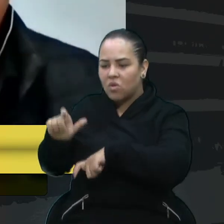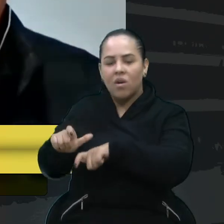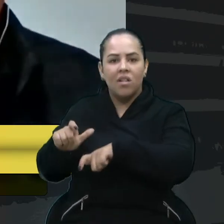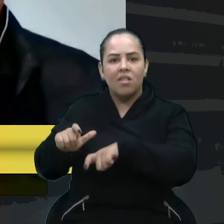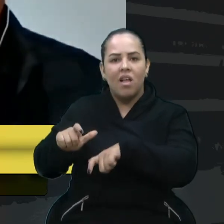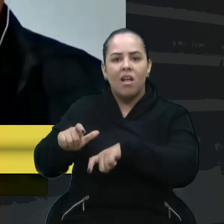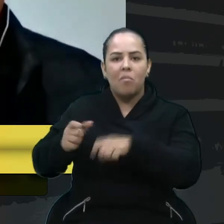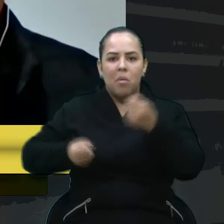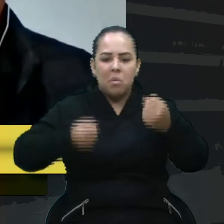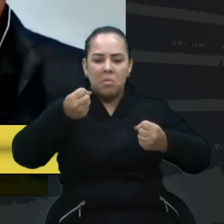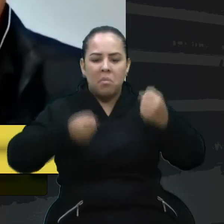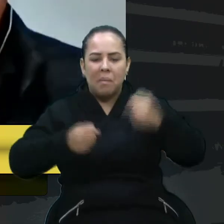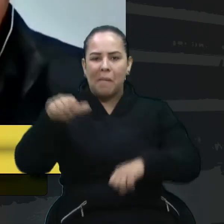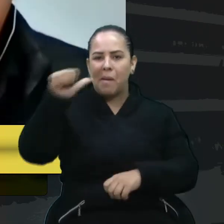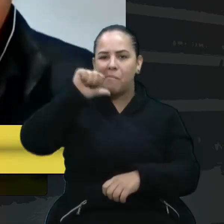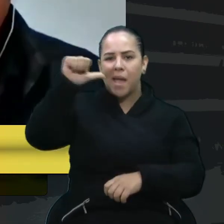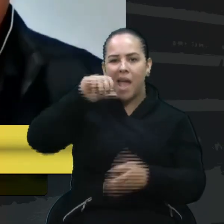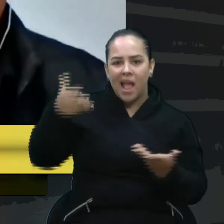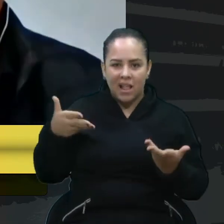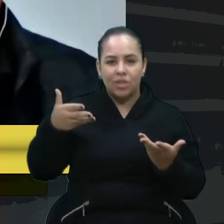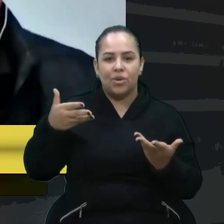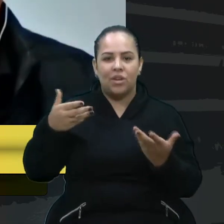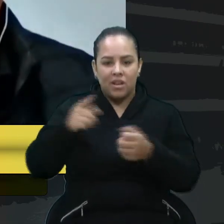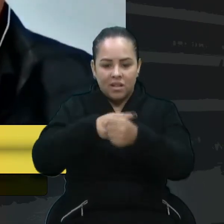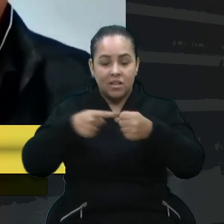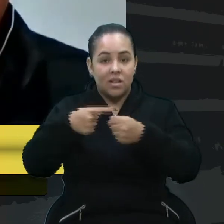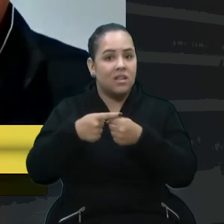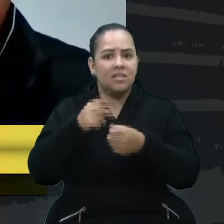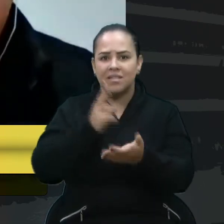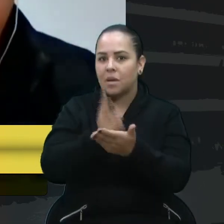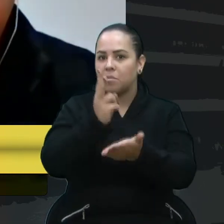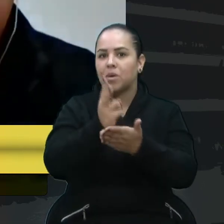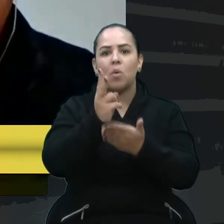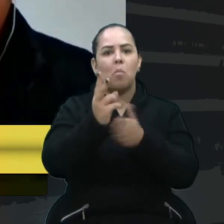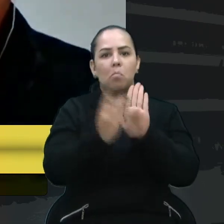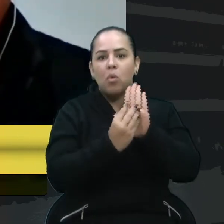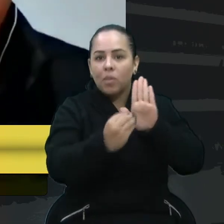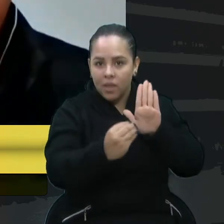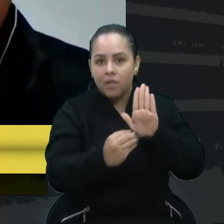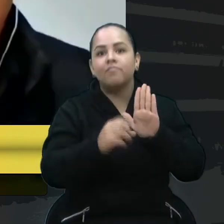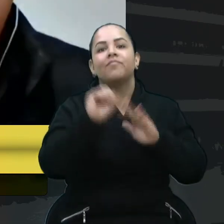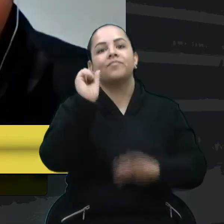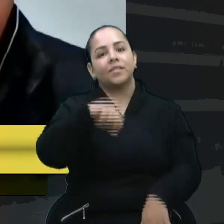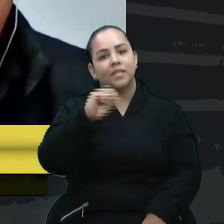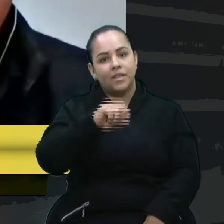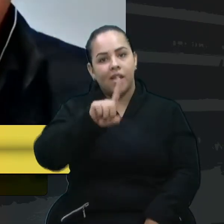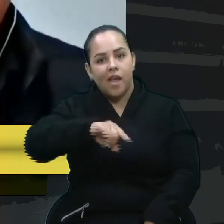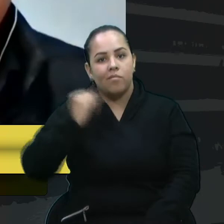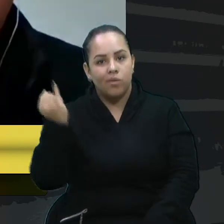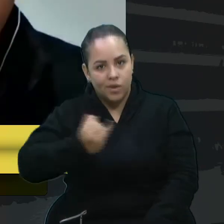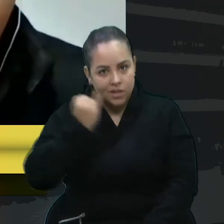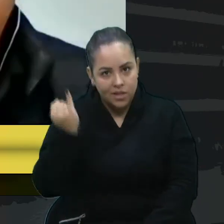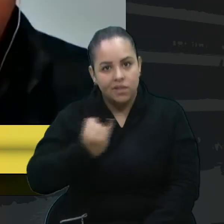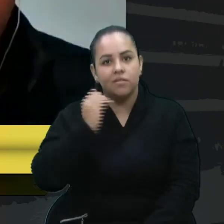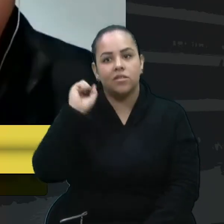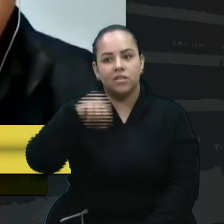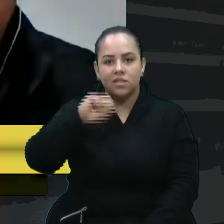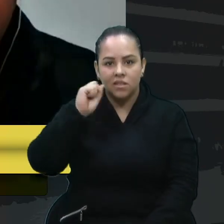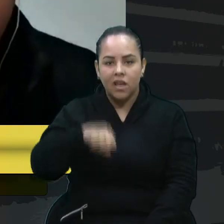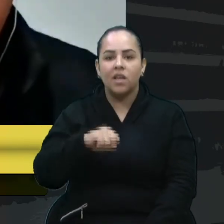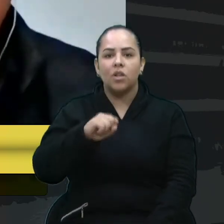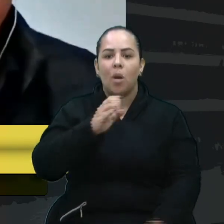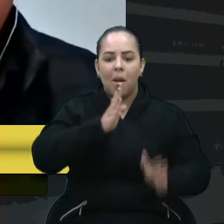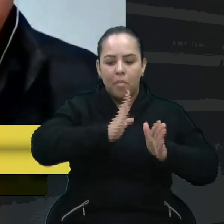bêbados pela cidade, a lei seca sempre foi um exemplo, então, a blitz é, sim, faz parte, sim, de uma rotina de